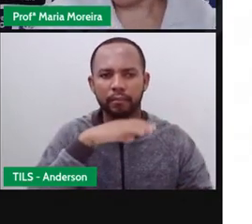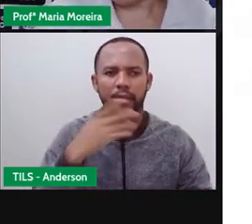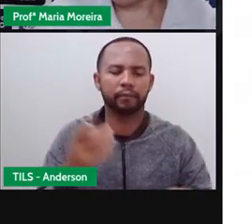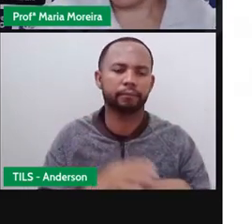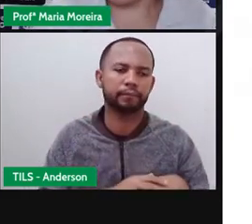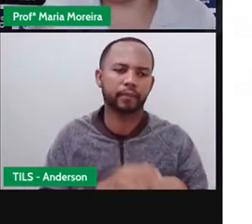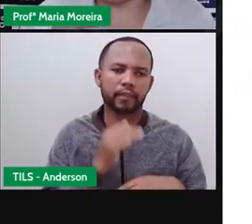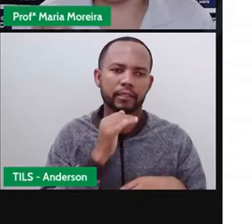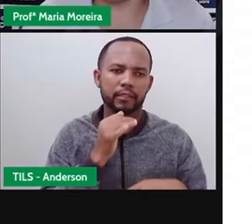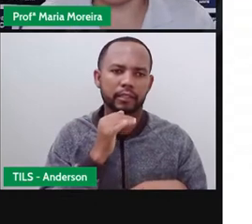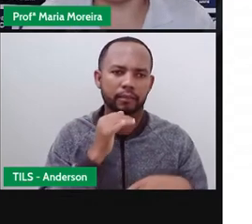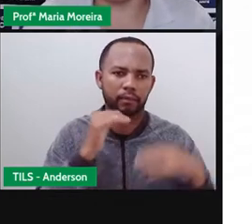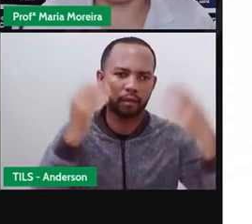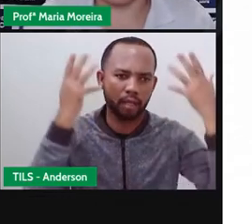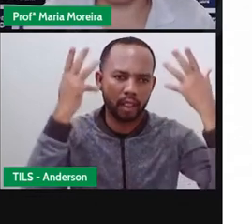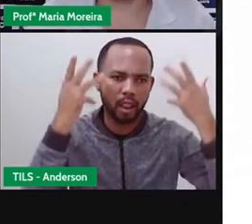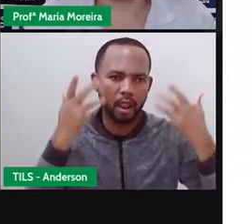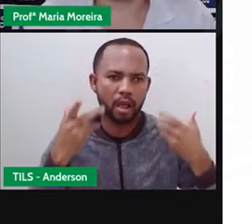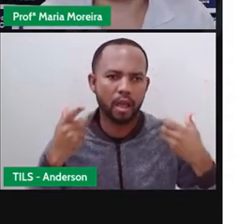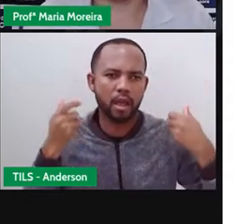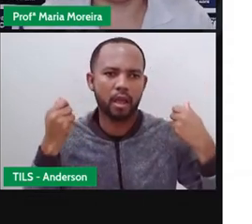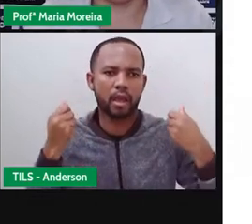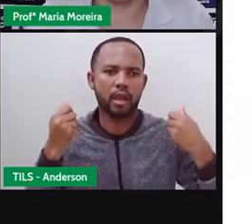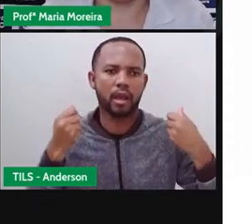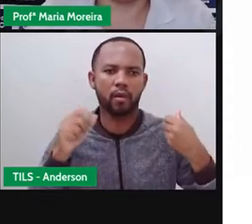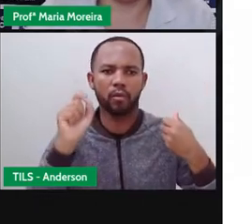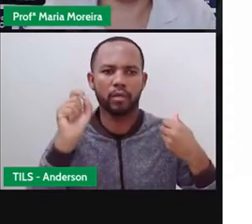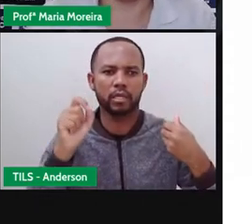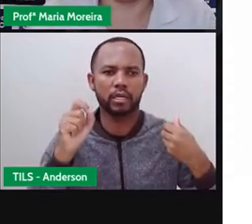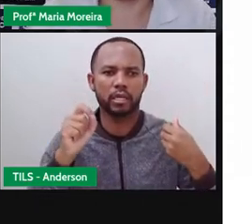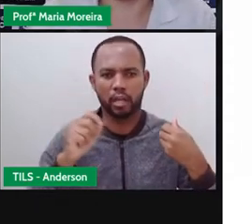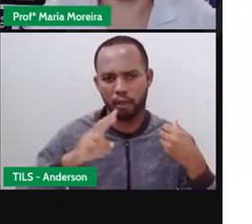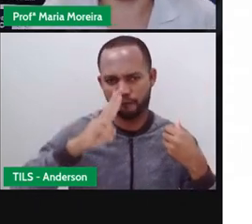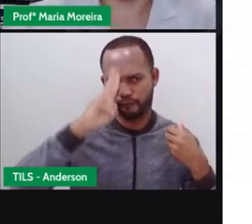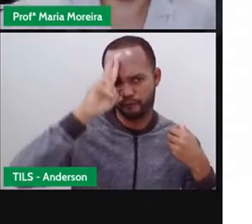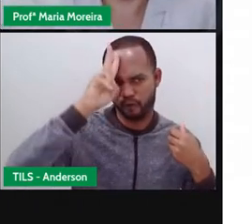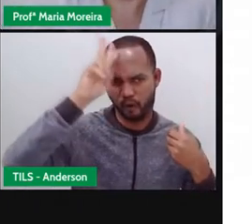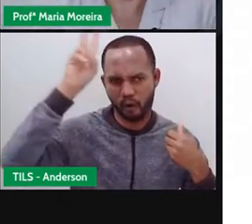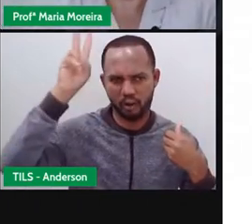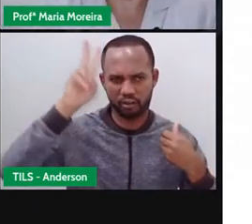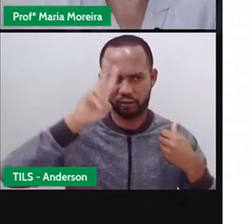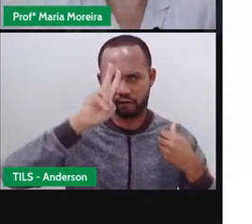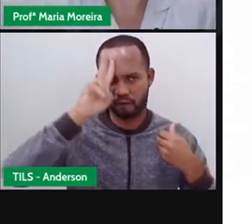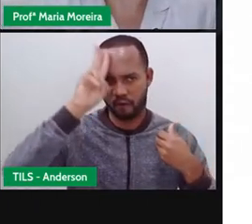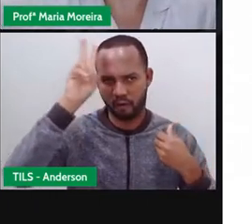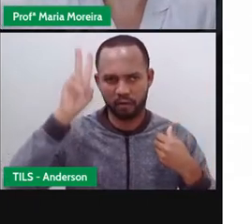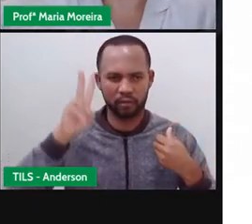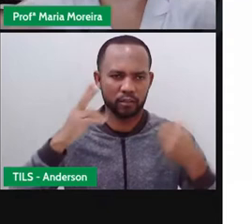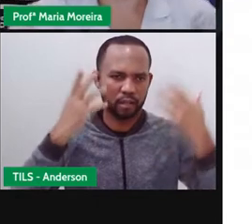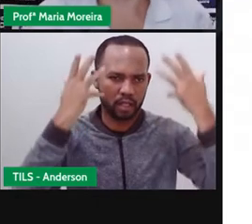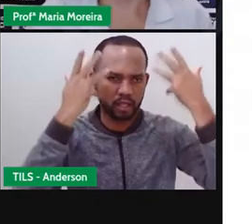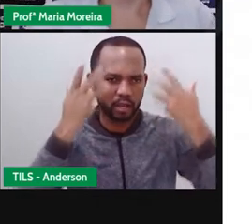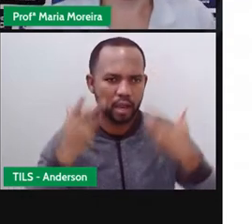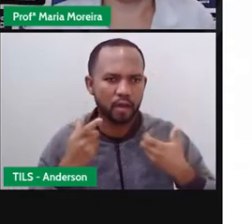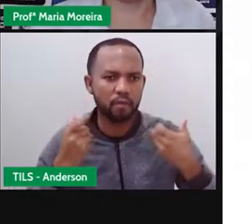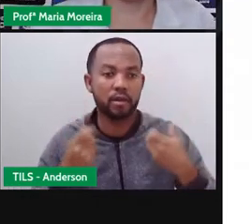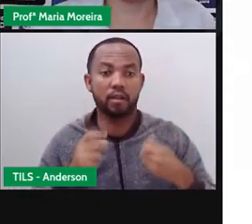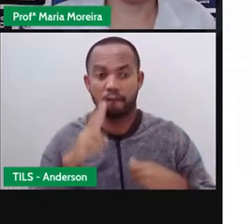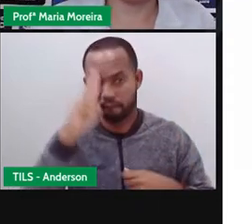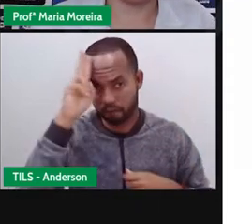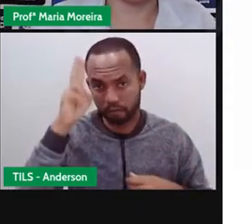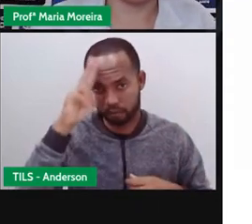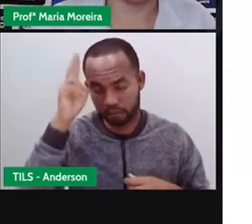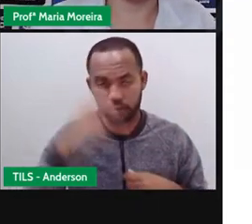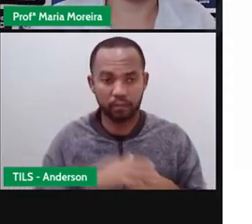o leão está associado ao quê? À força. Então, quando se vê o leão, se imagina, ó, forte. E a